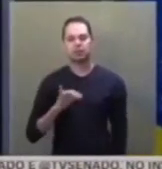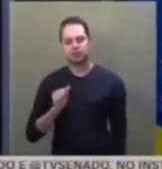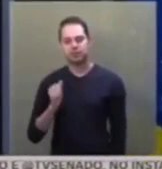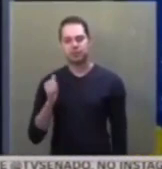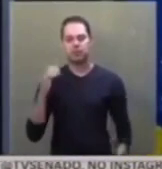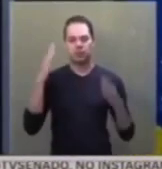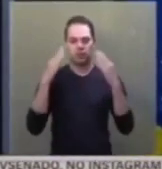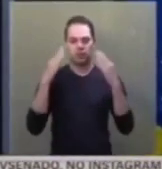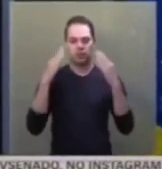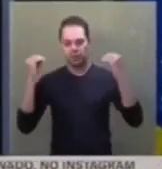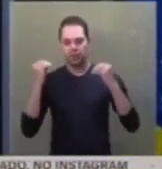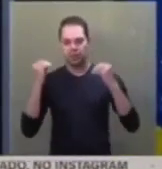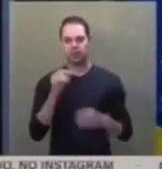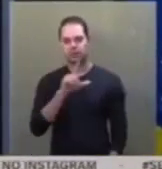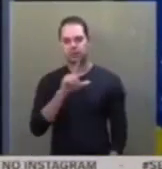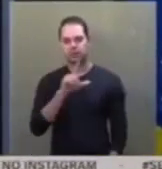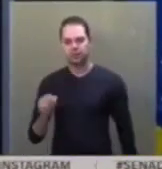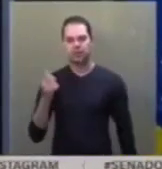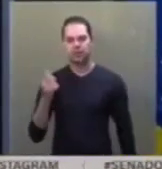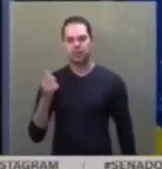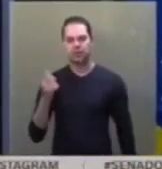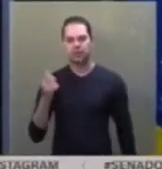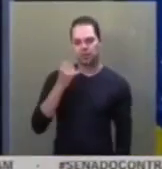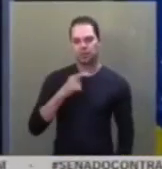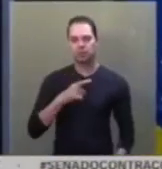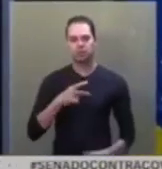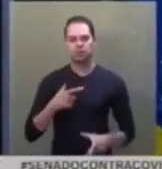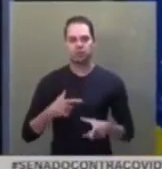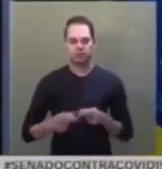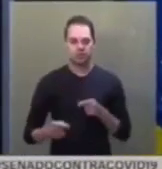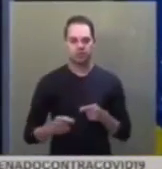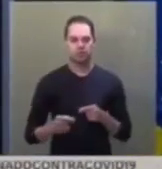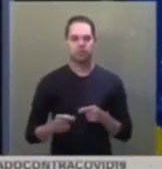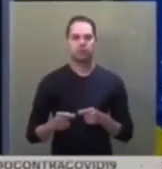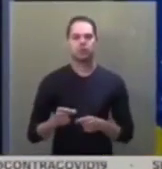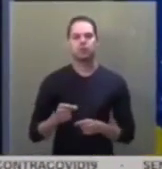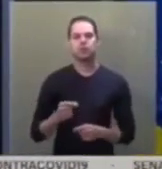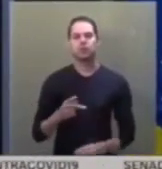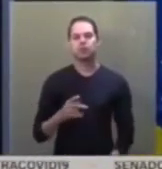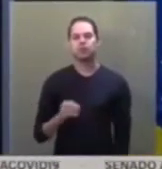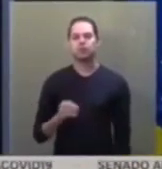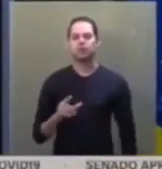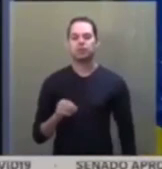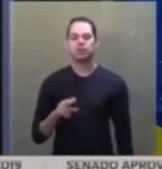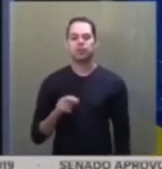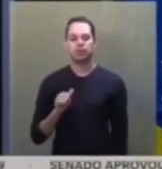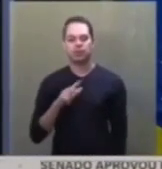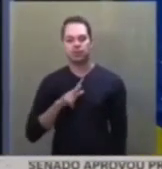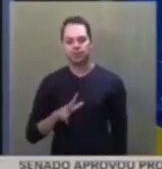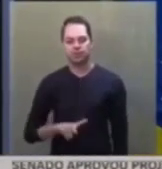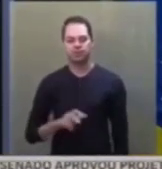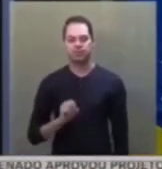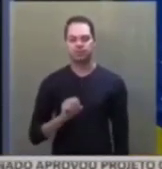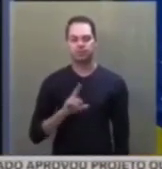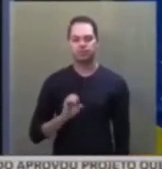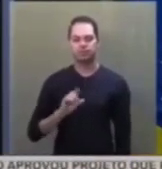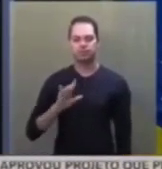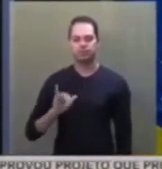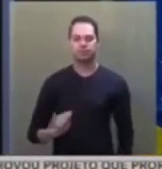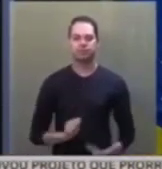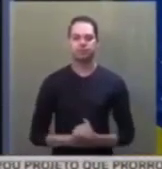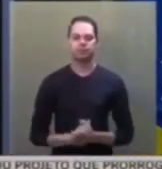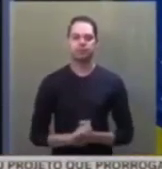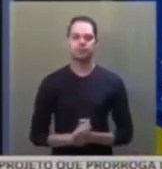espanhóis, italianos, japoneses, letos, poloneses, portugueses e suecos. Esse